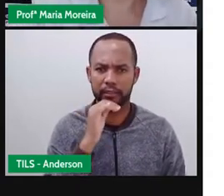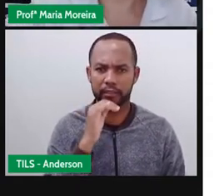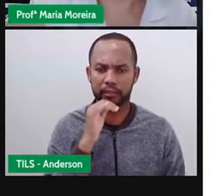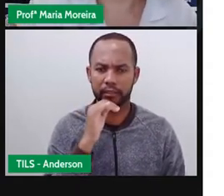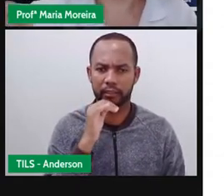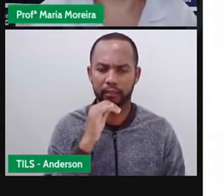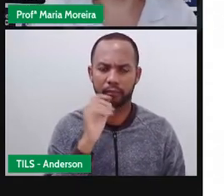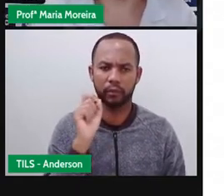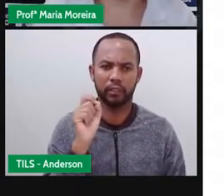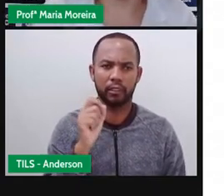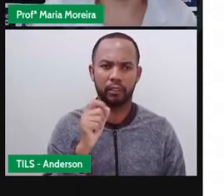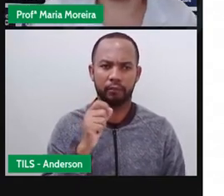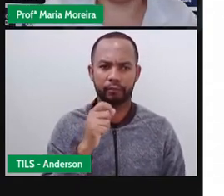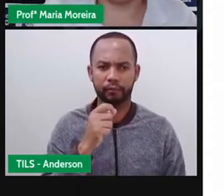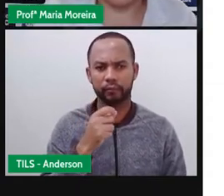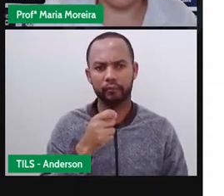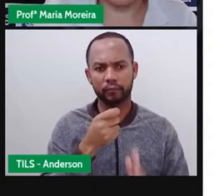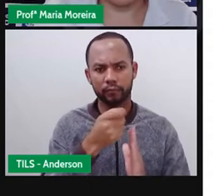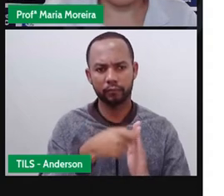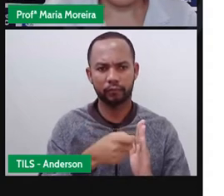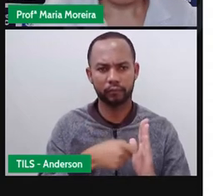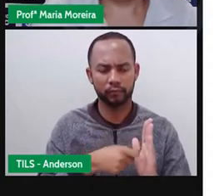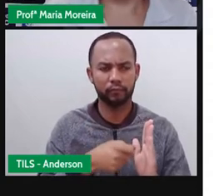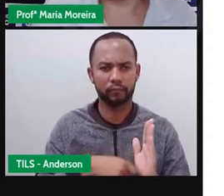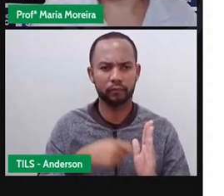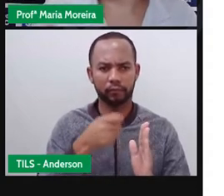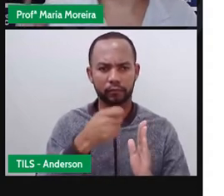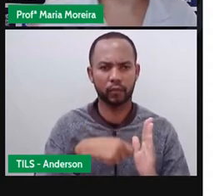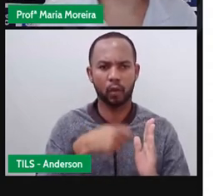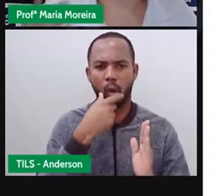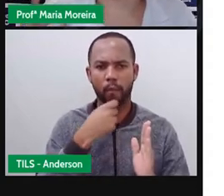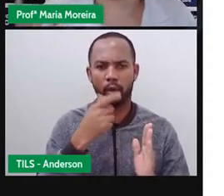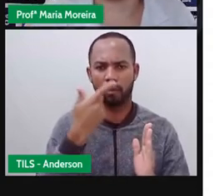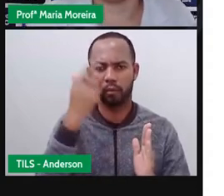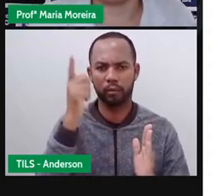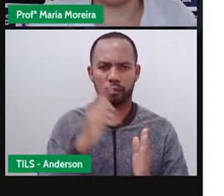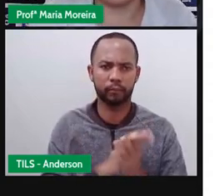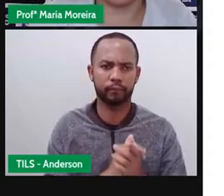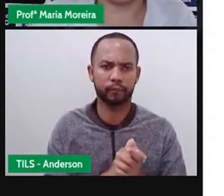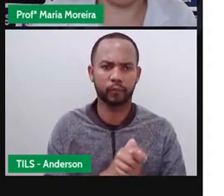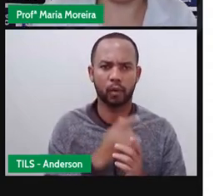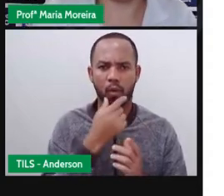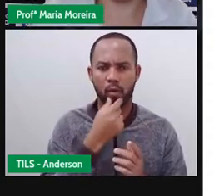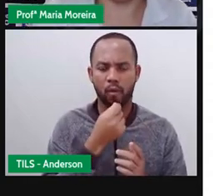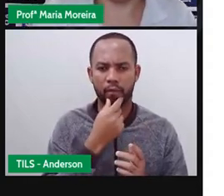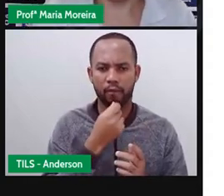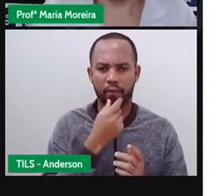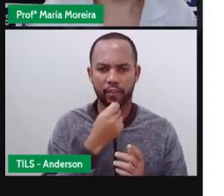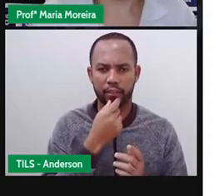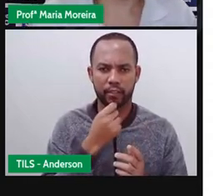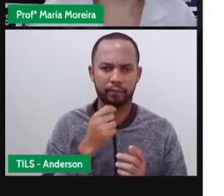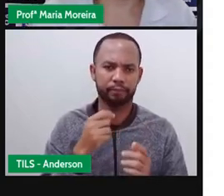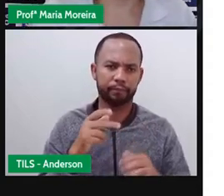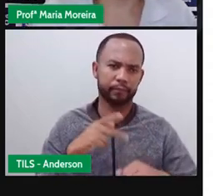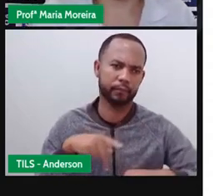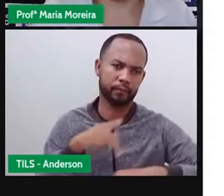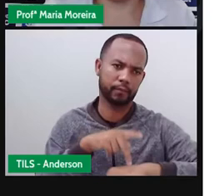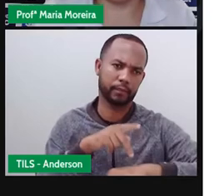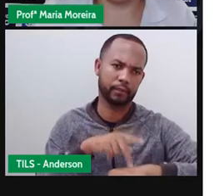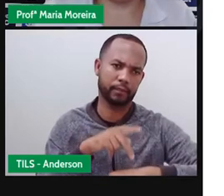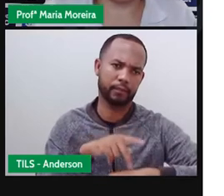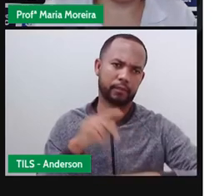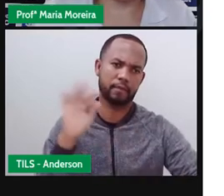Acaba transcrevendo aí as histórias deles. Mas o escritor francês, La Fontaine, se inspirou